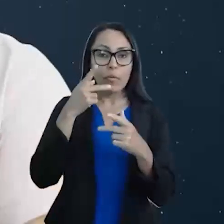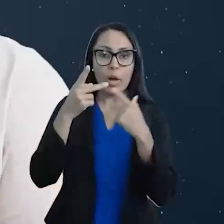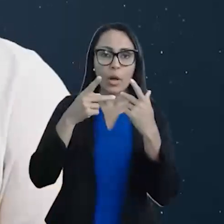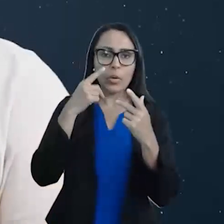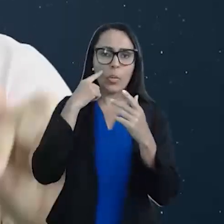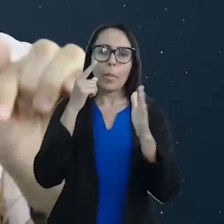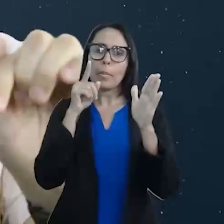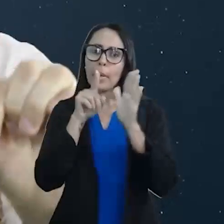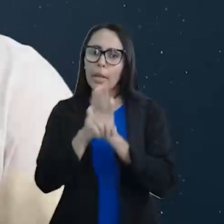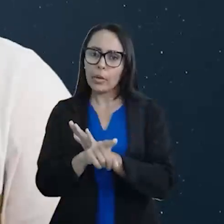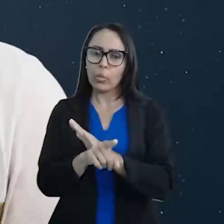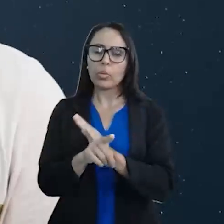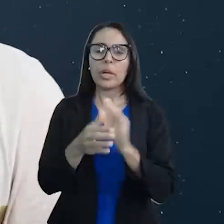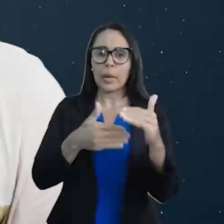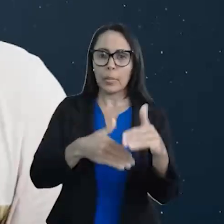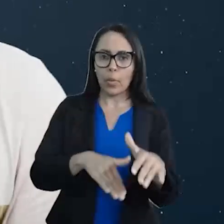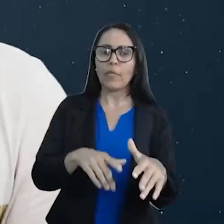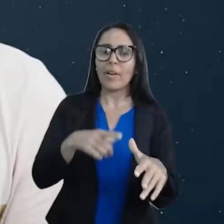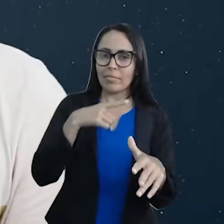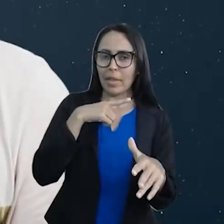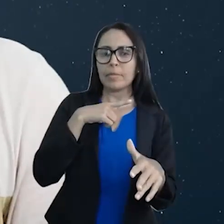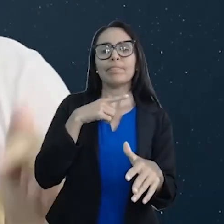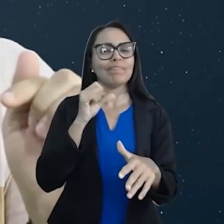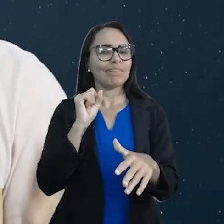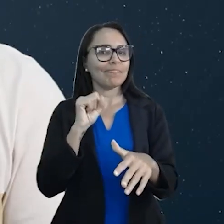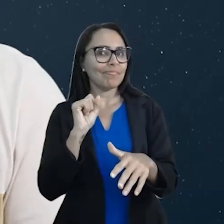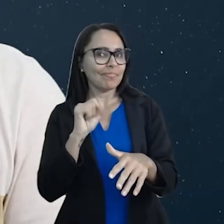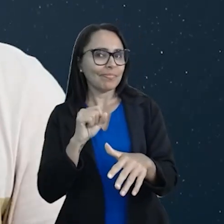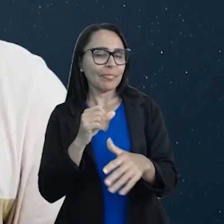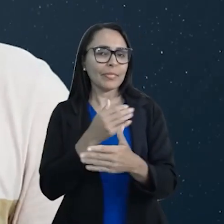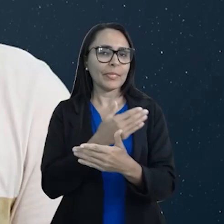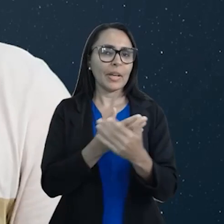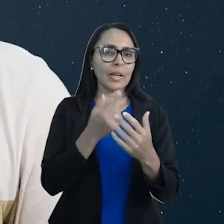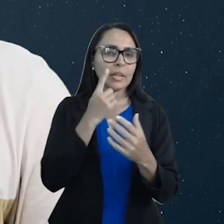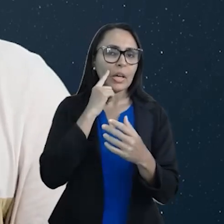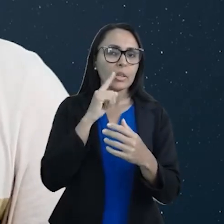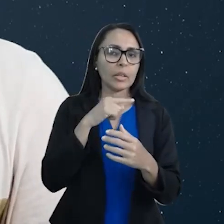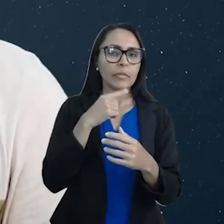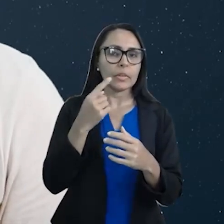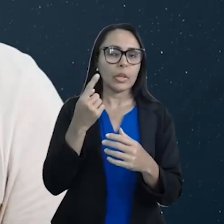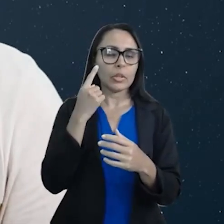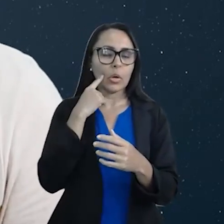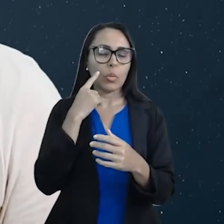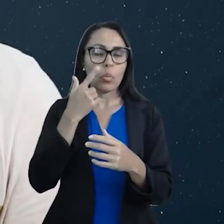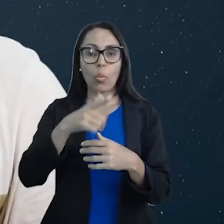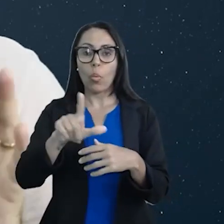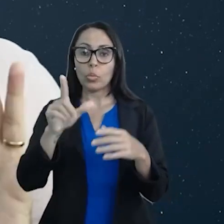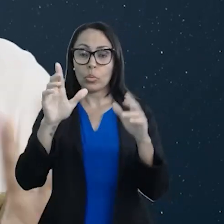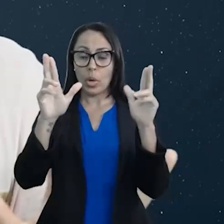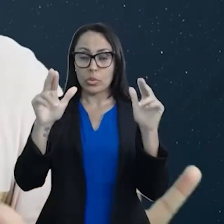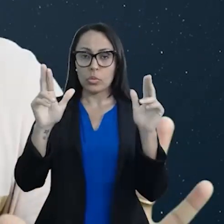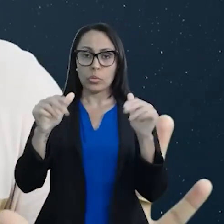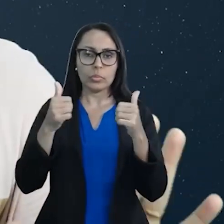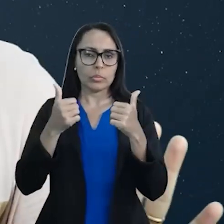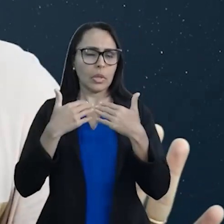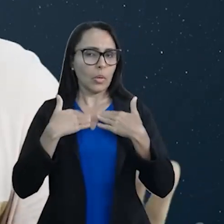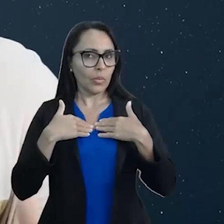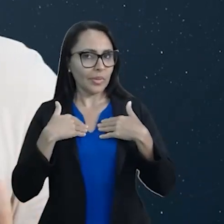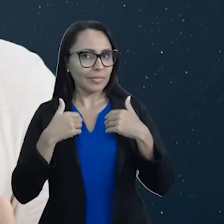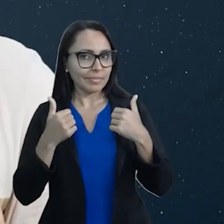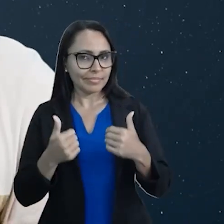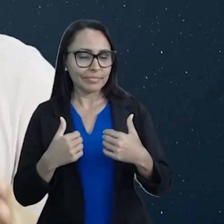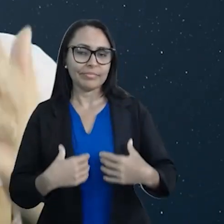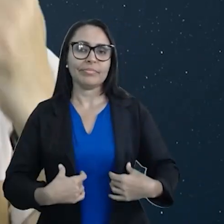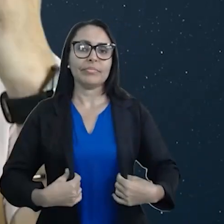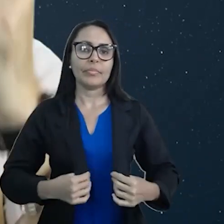uma questãozinha desse assunto vai estar na sua prova, diretamente ou intercalado com outro assunto. Tudo tranquilo com vocês?